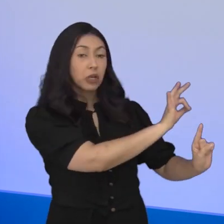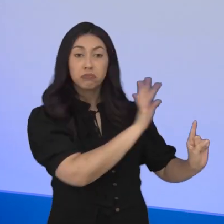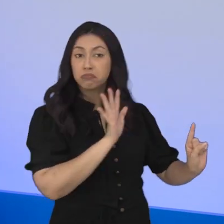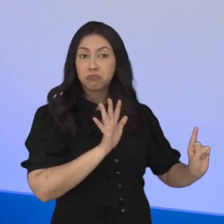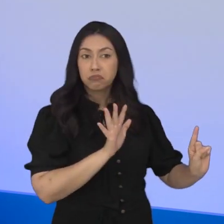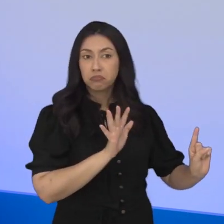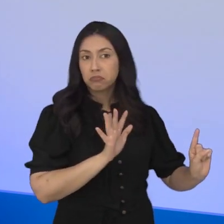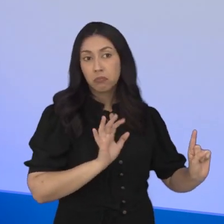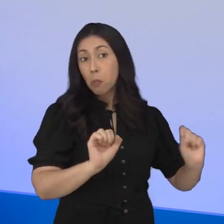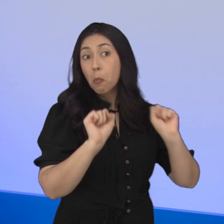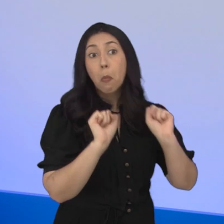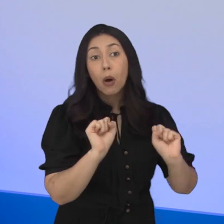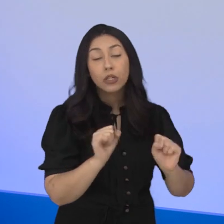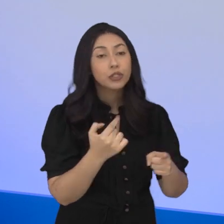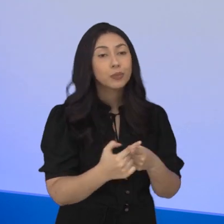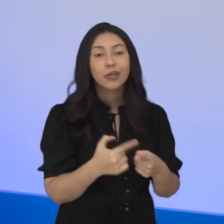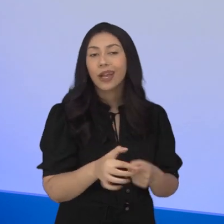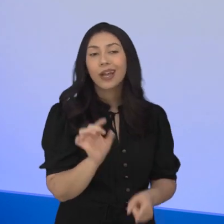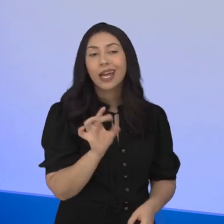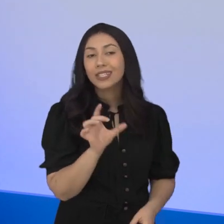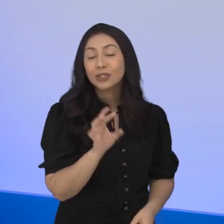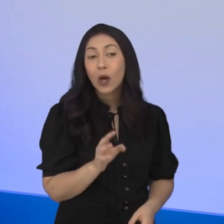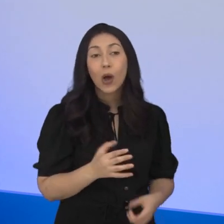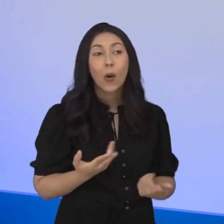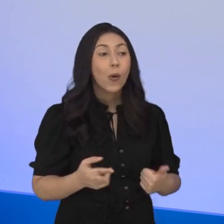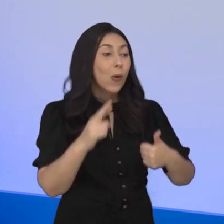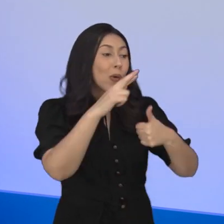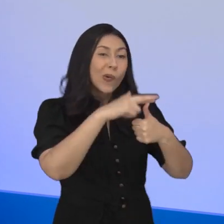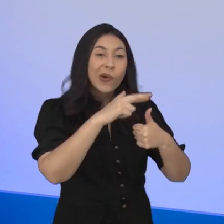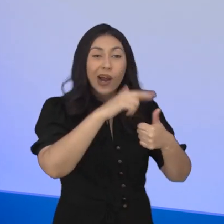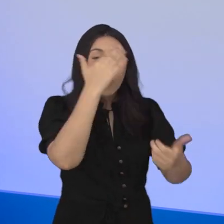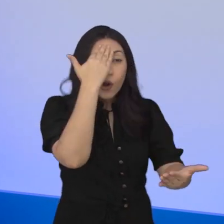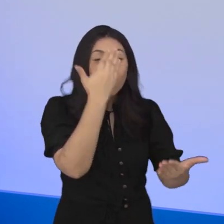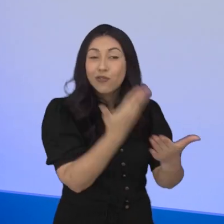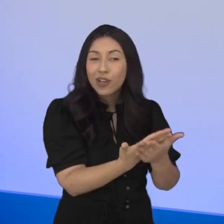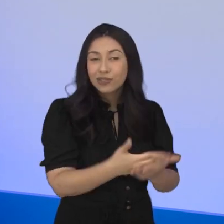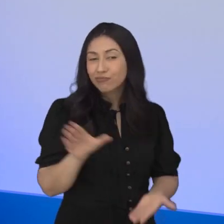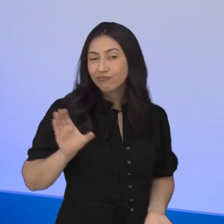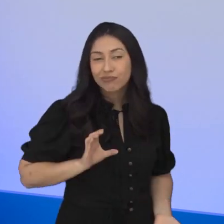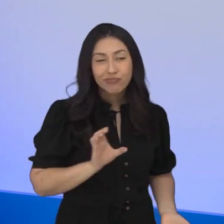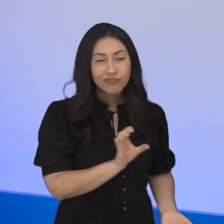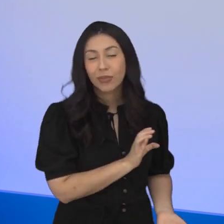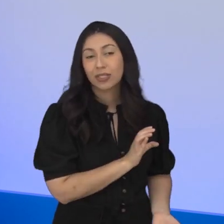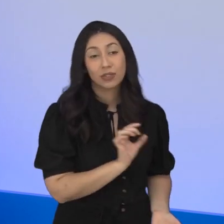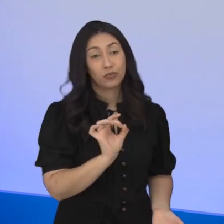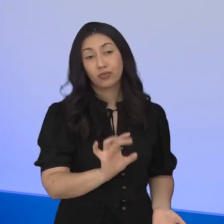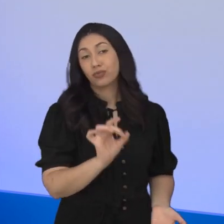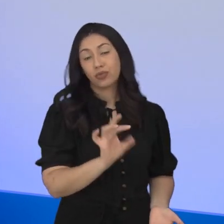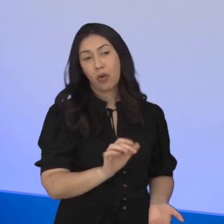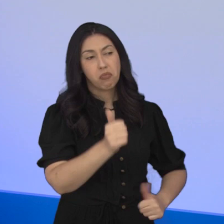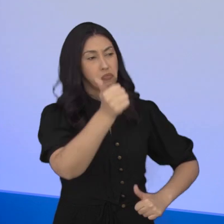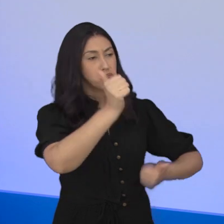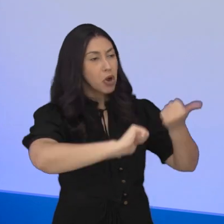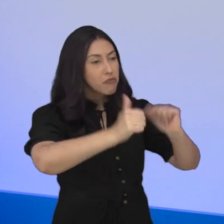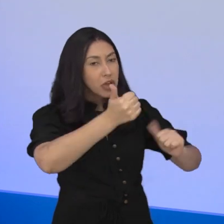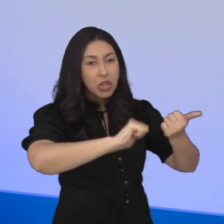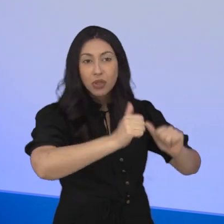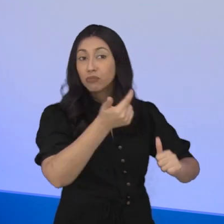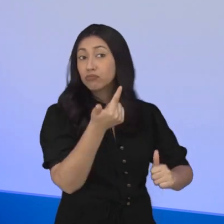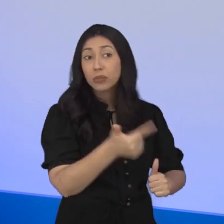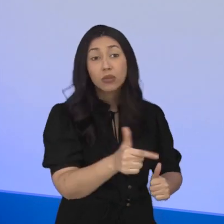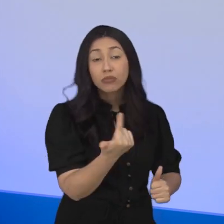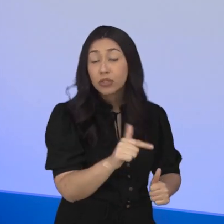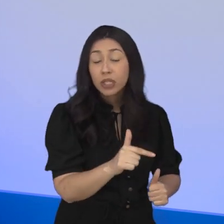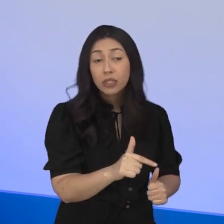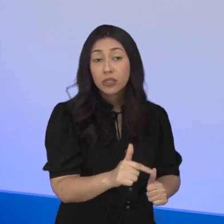tempo porque ele ocupa um cargo de confiança. Ele não passa por um serviço público, ele não passa por uma avaliação e ele simplesmente, ele